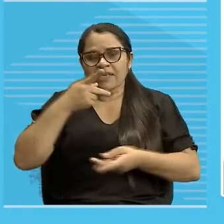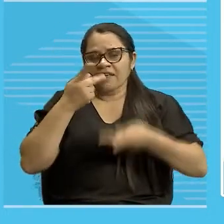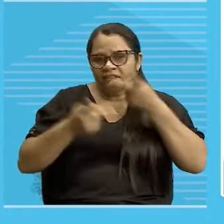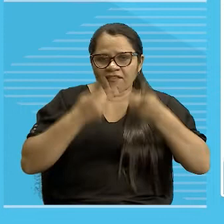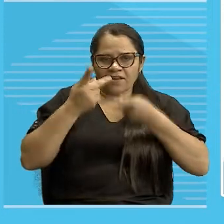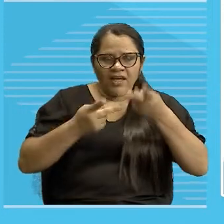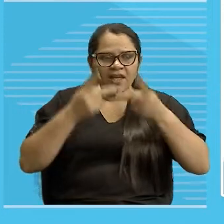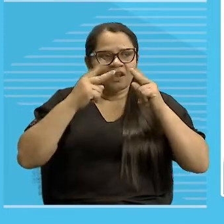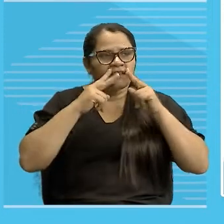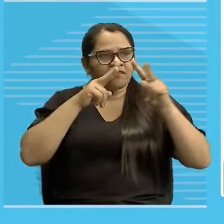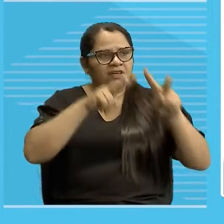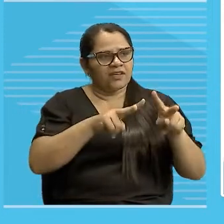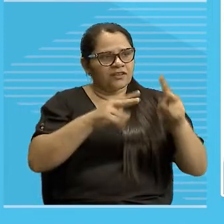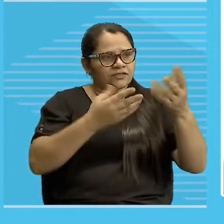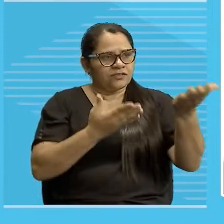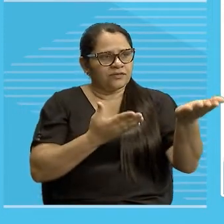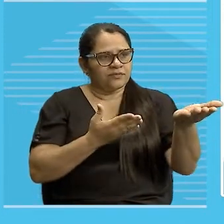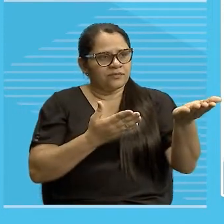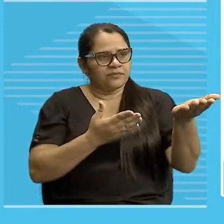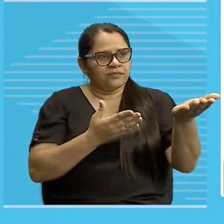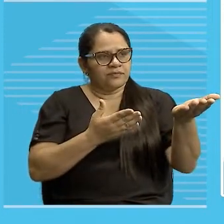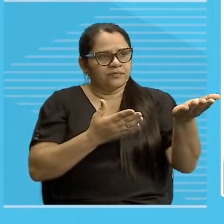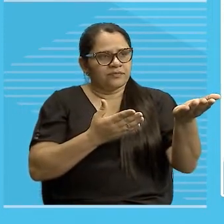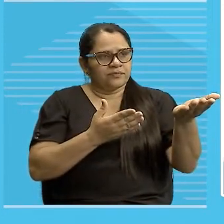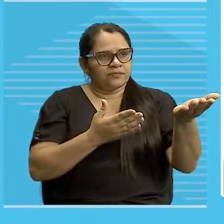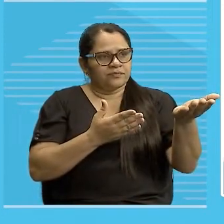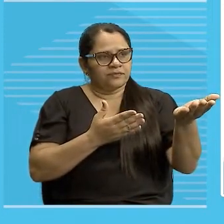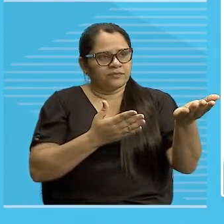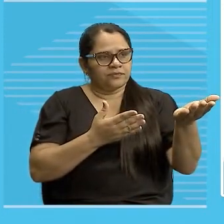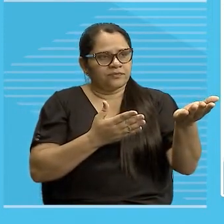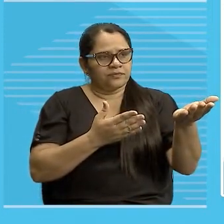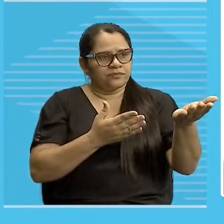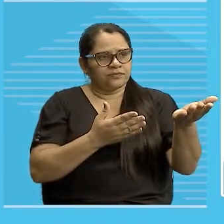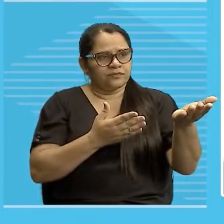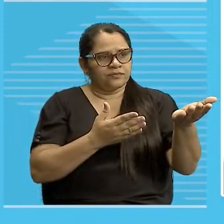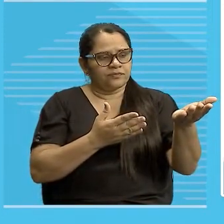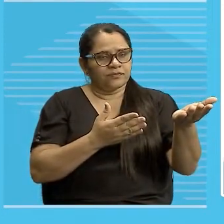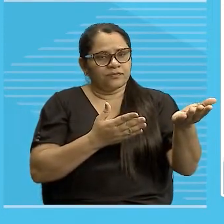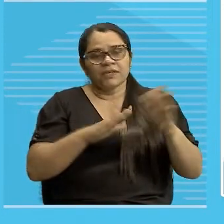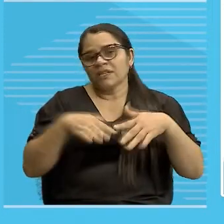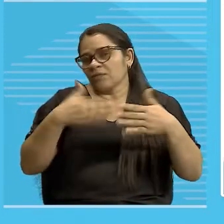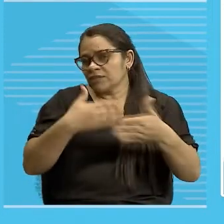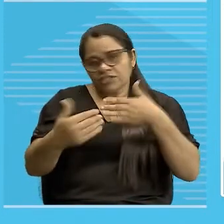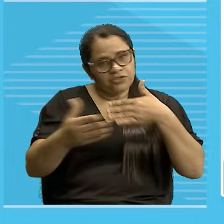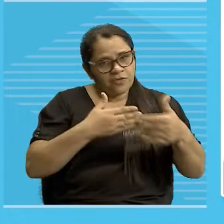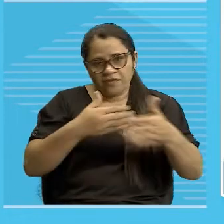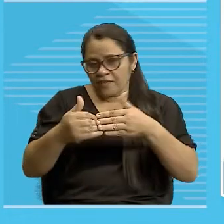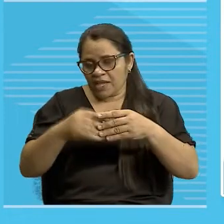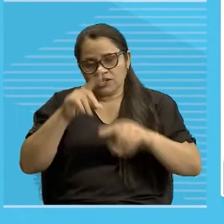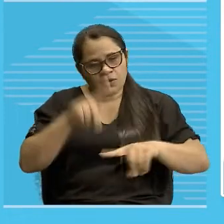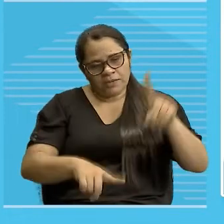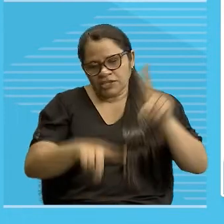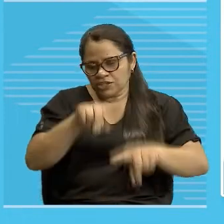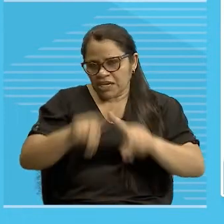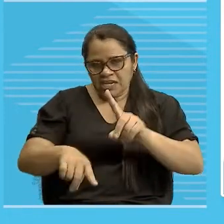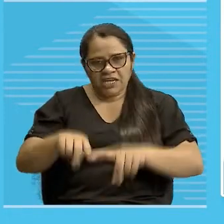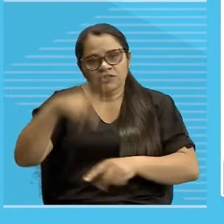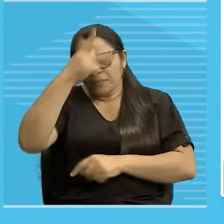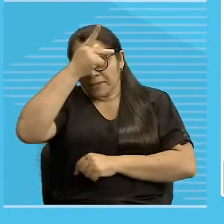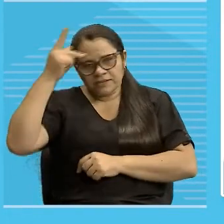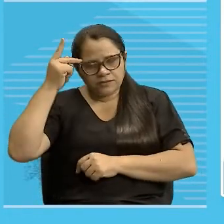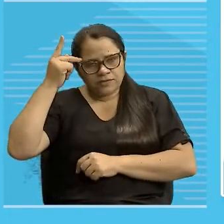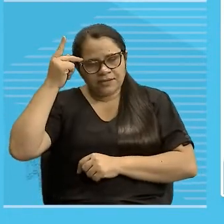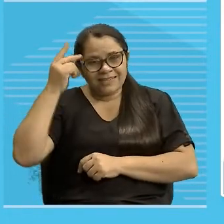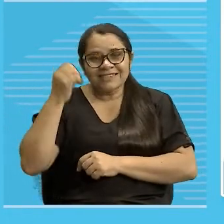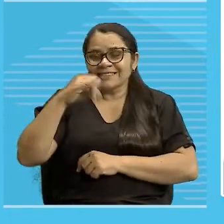colocar ser, porque ser abrange tudo, melhor, né? Tanto objeto, quanto pessoa, tá? Se uma